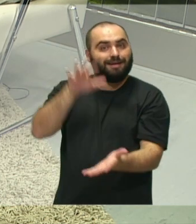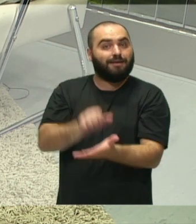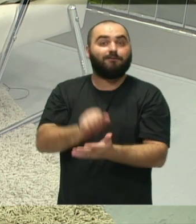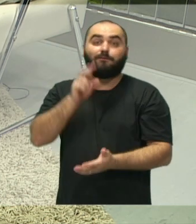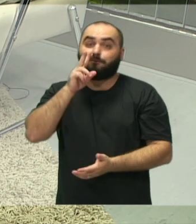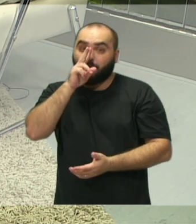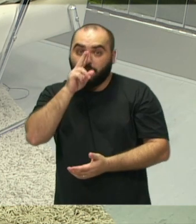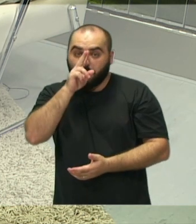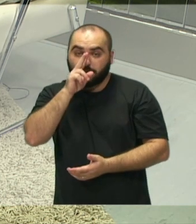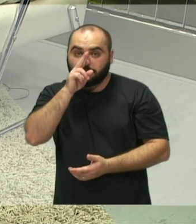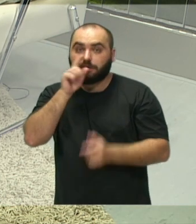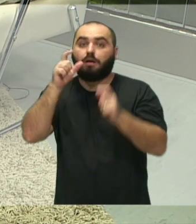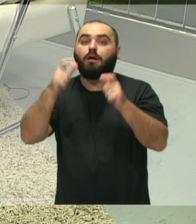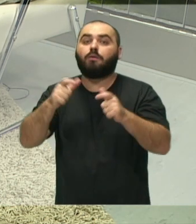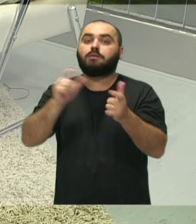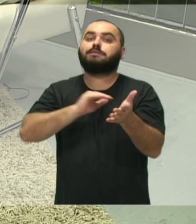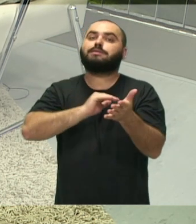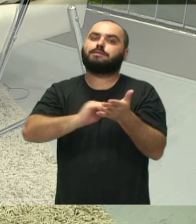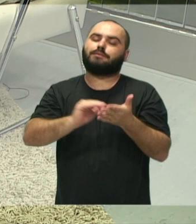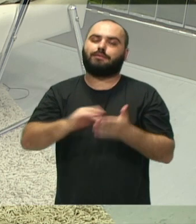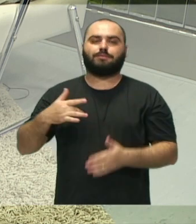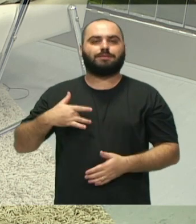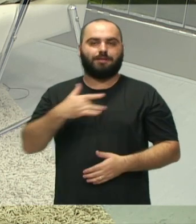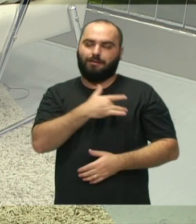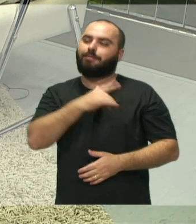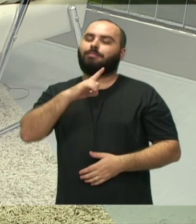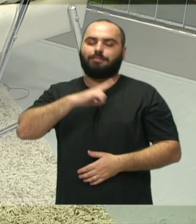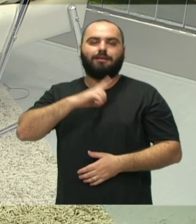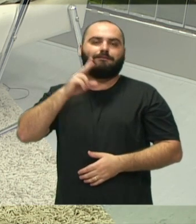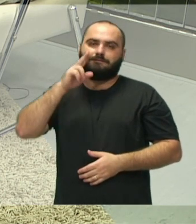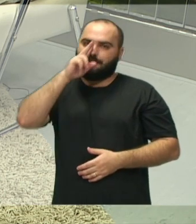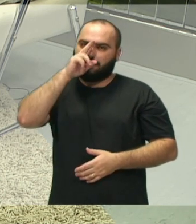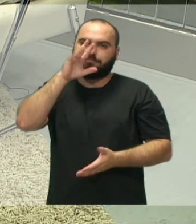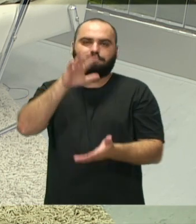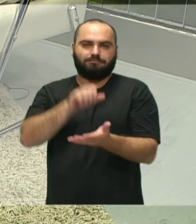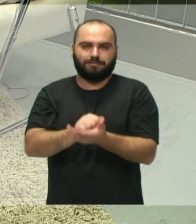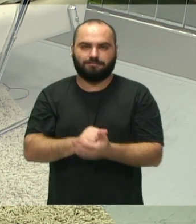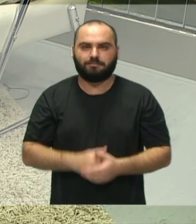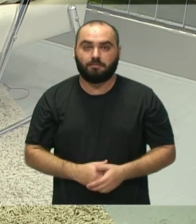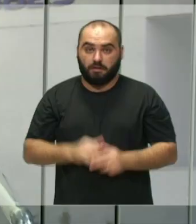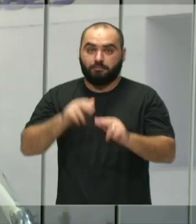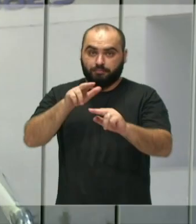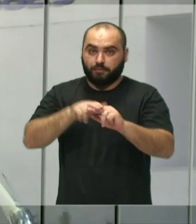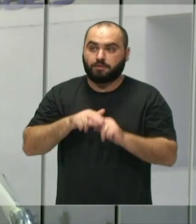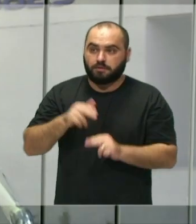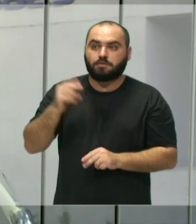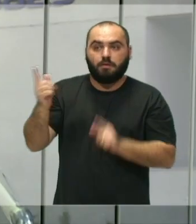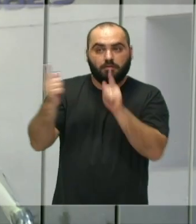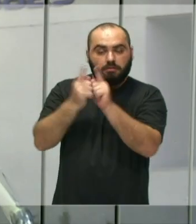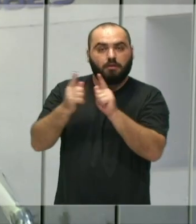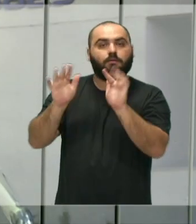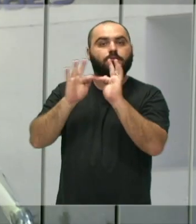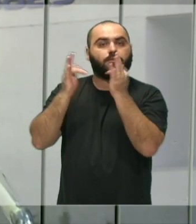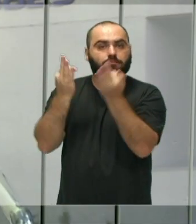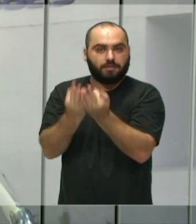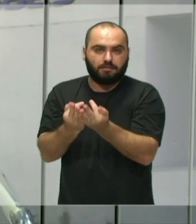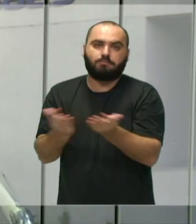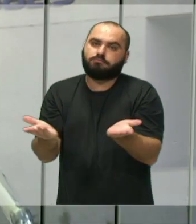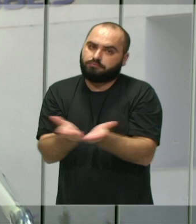grande na Secretaria de Saúde. Então, a gente vai atender famílias realmente carentes, né?